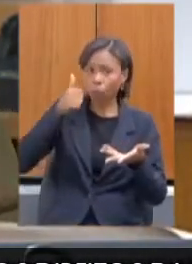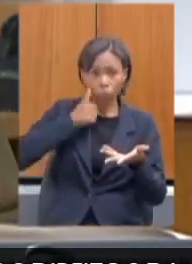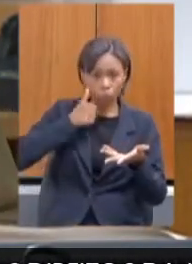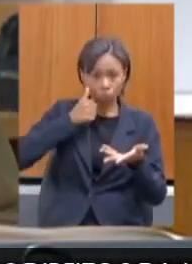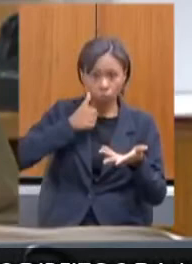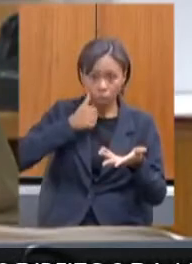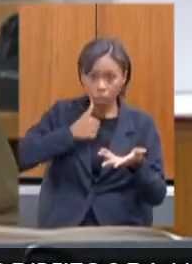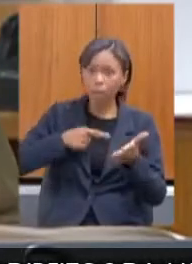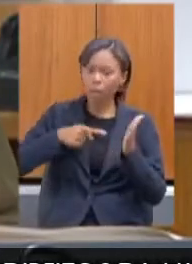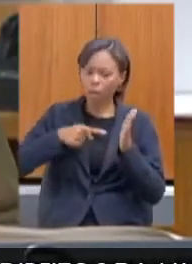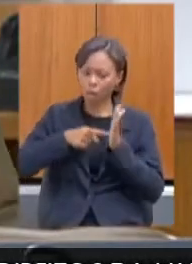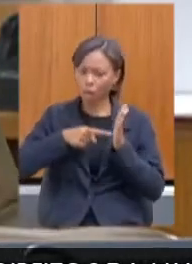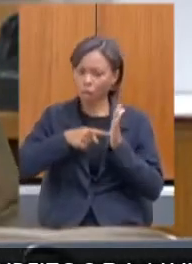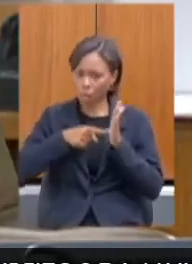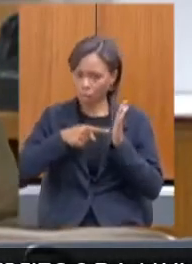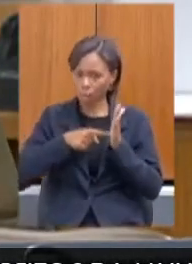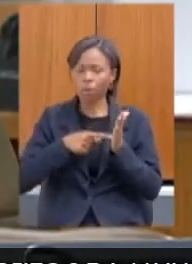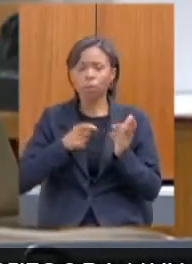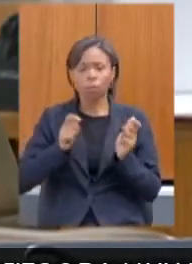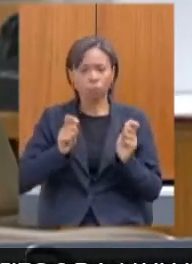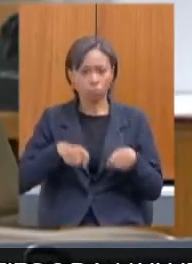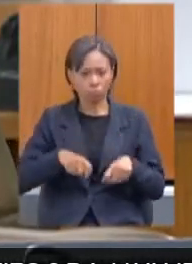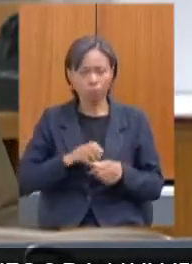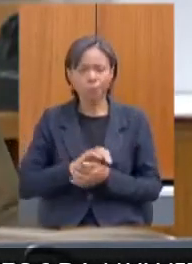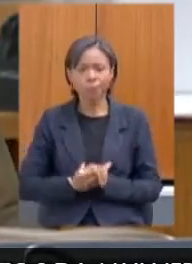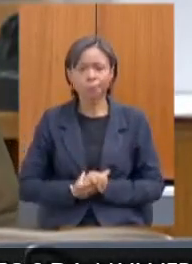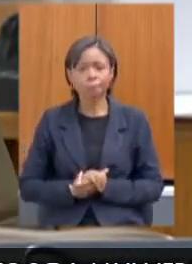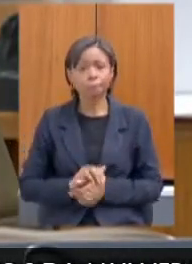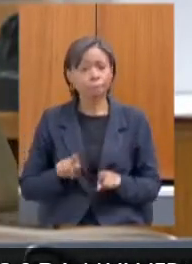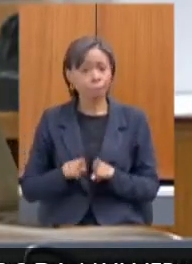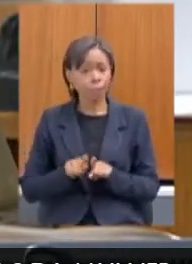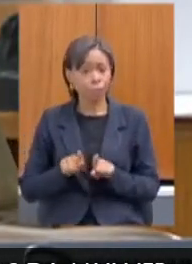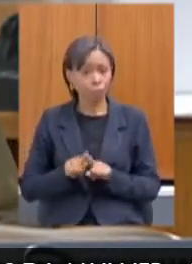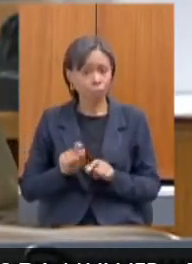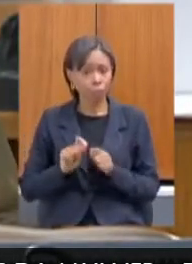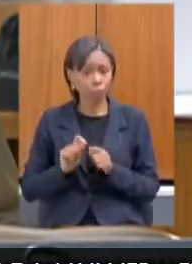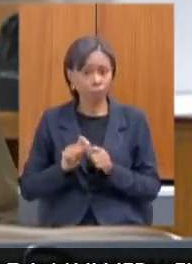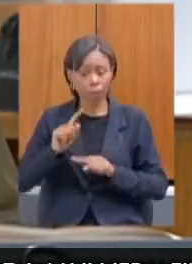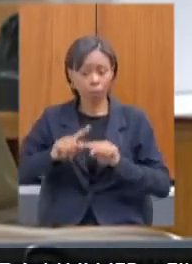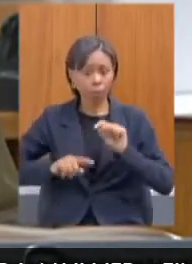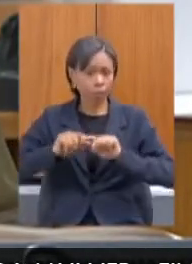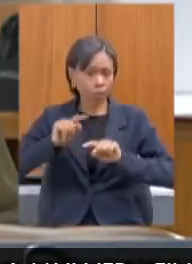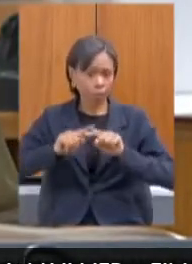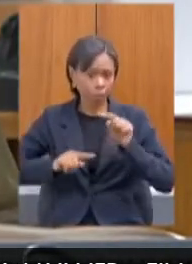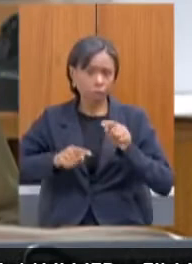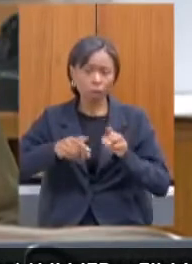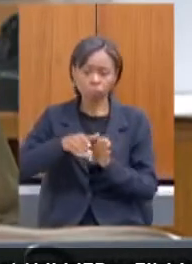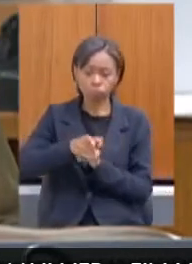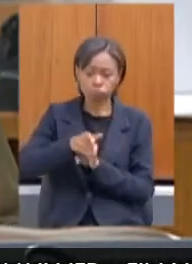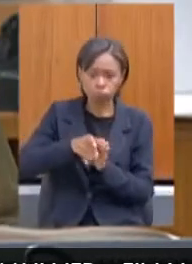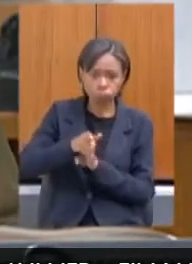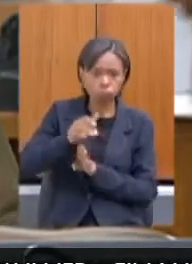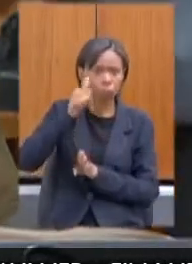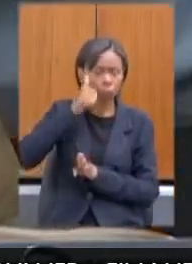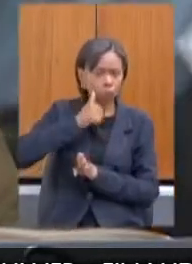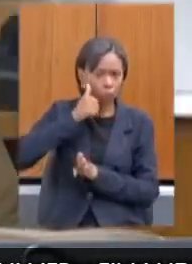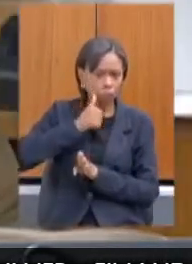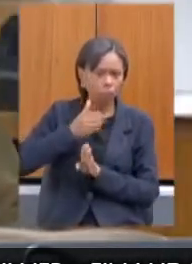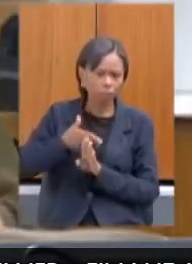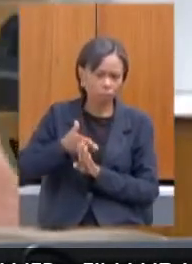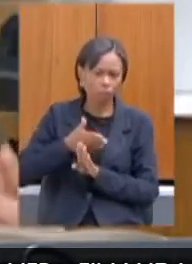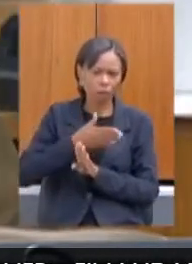fazer a denúncia. E também foi um material orientativo para as mulheres durante o período de isolamento social. Foi uma campanha que nós